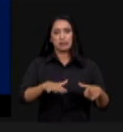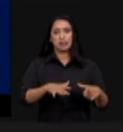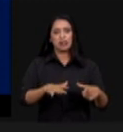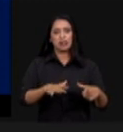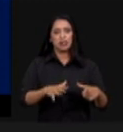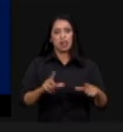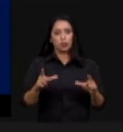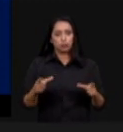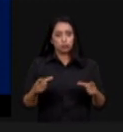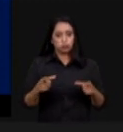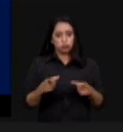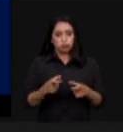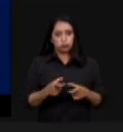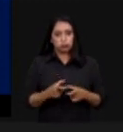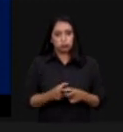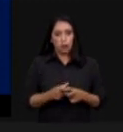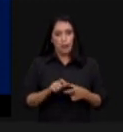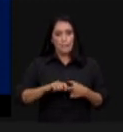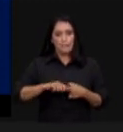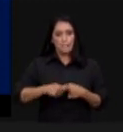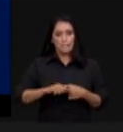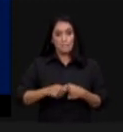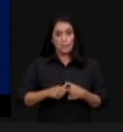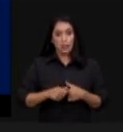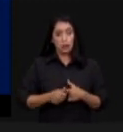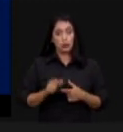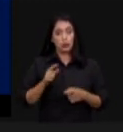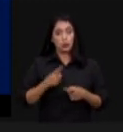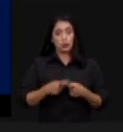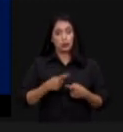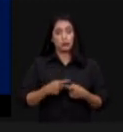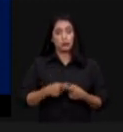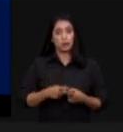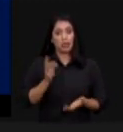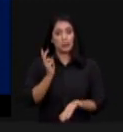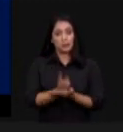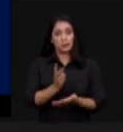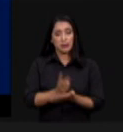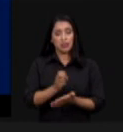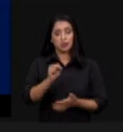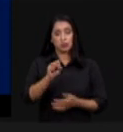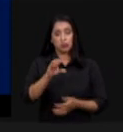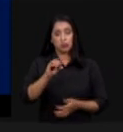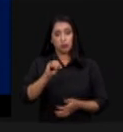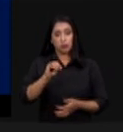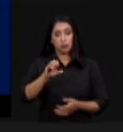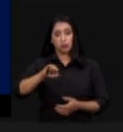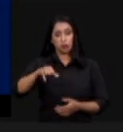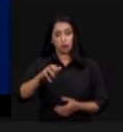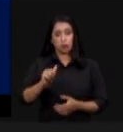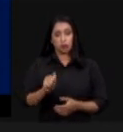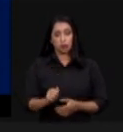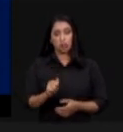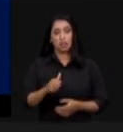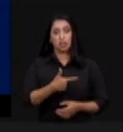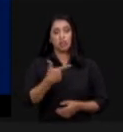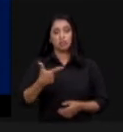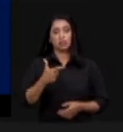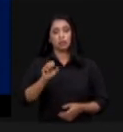reduzindo a área plantada de milho, porque nós estamos incorporando na mesma área que eu estou produzindo soja, mas em segunda safra.